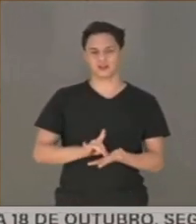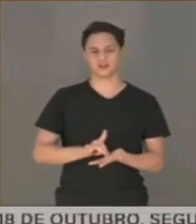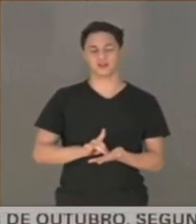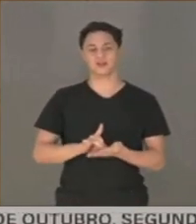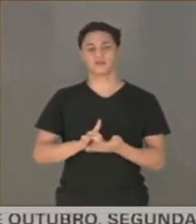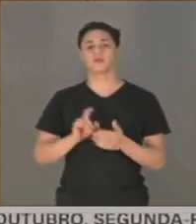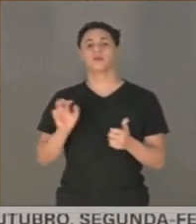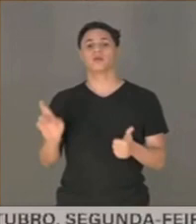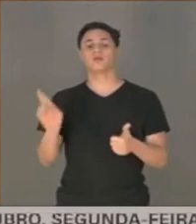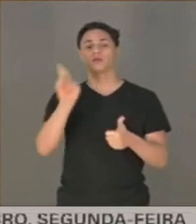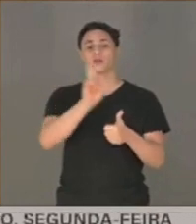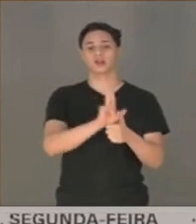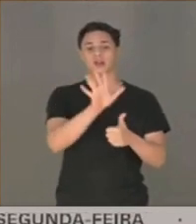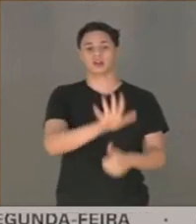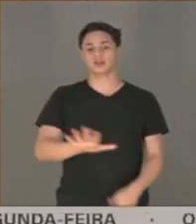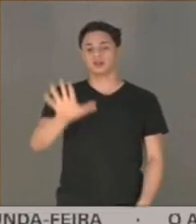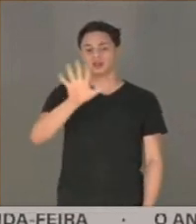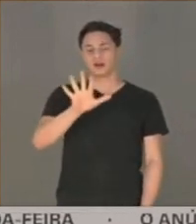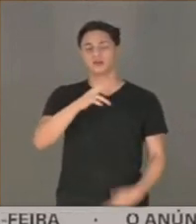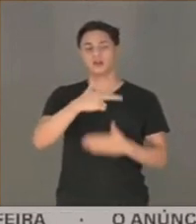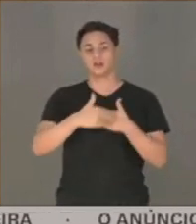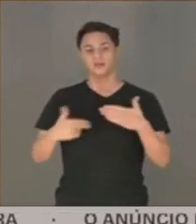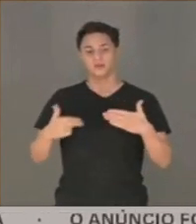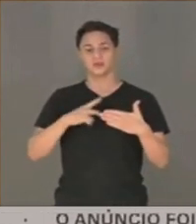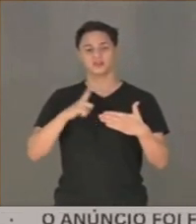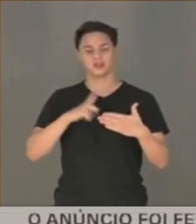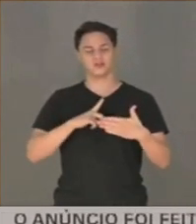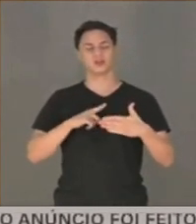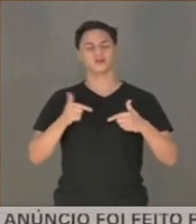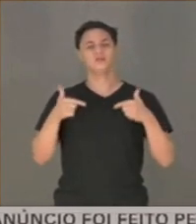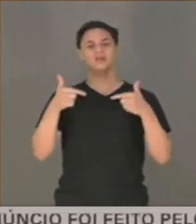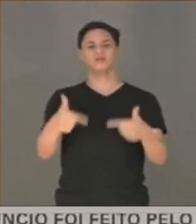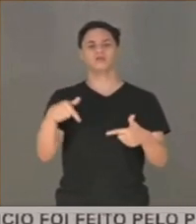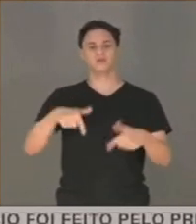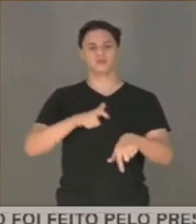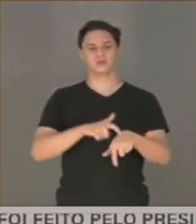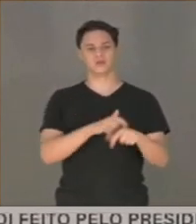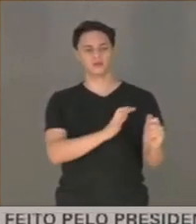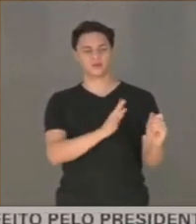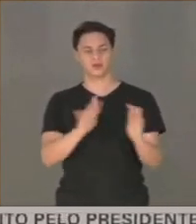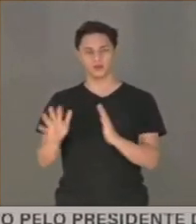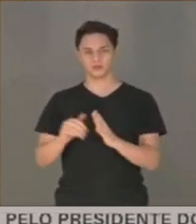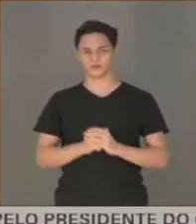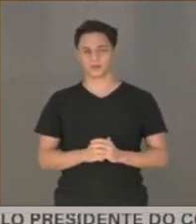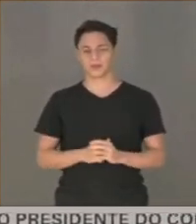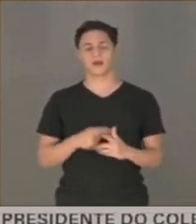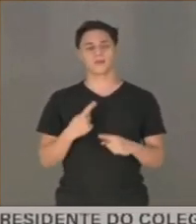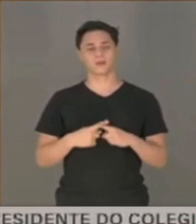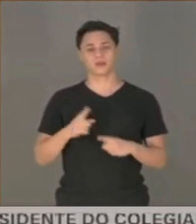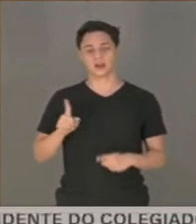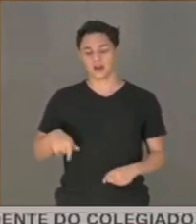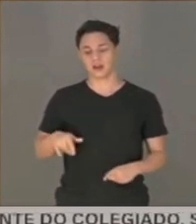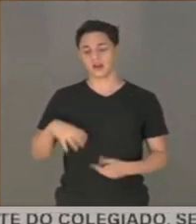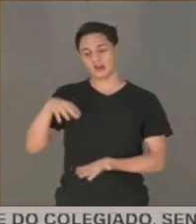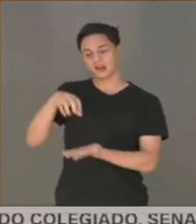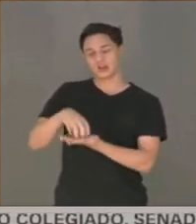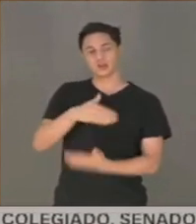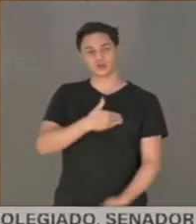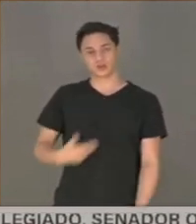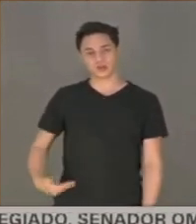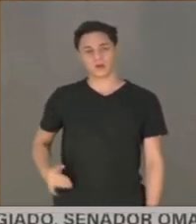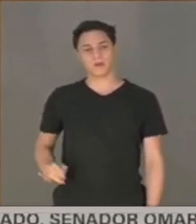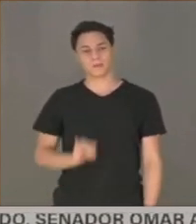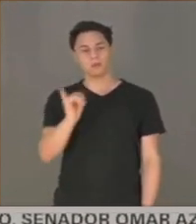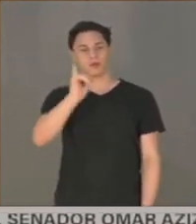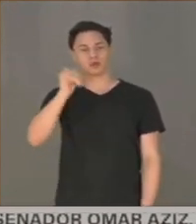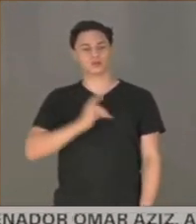-Geral da República tivesse uma atuação mais contundente durante essa pandemia, porque é uma instituição de extrema importância para combater toda e